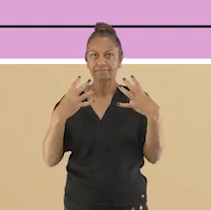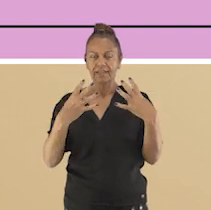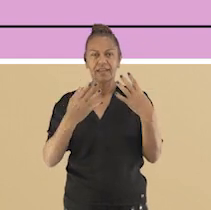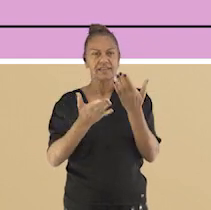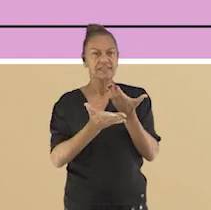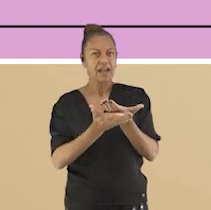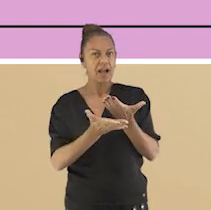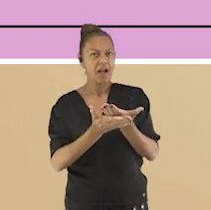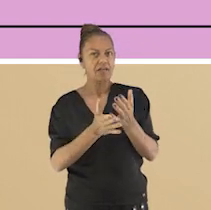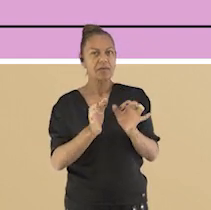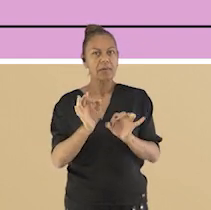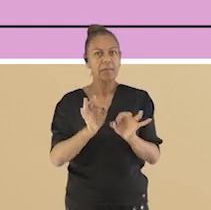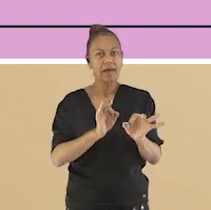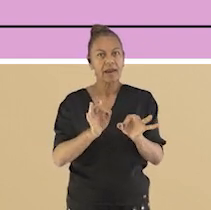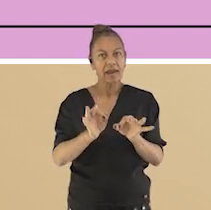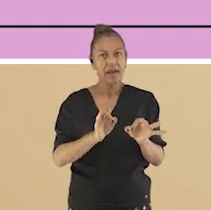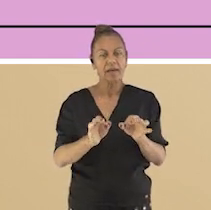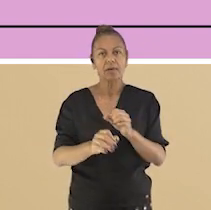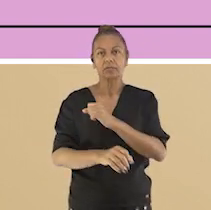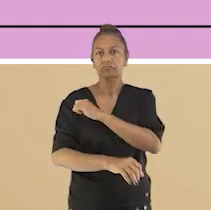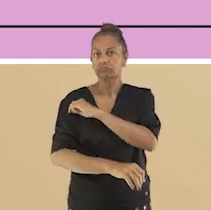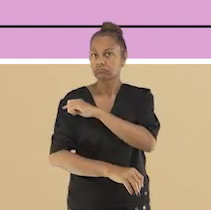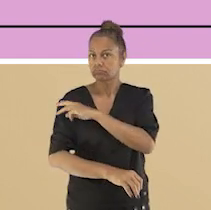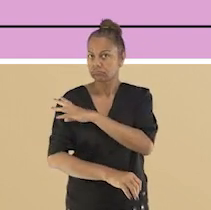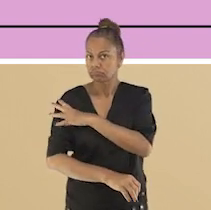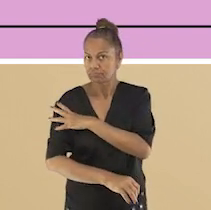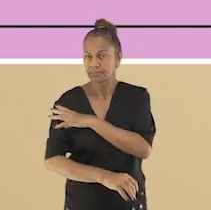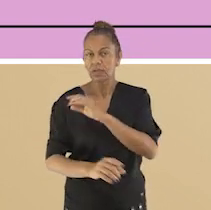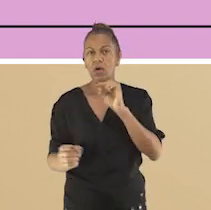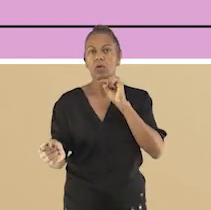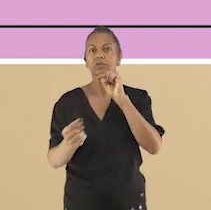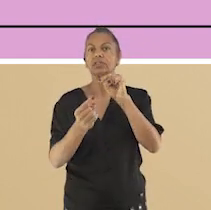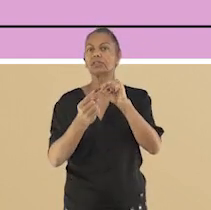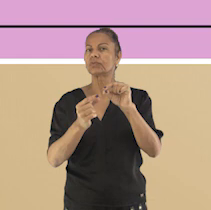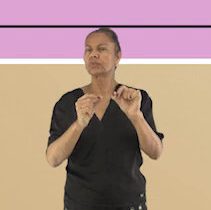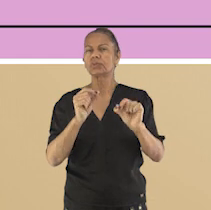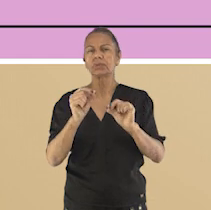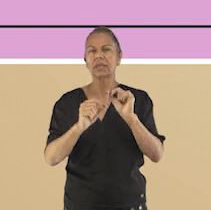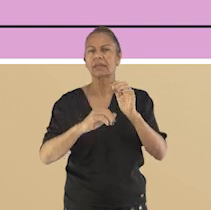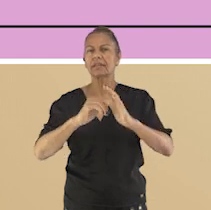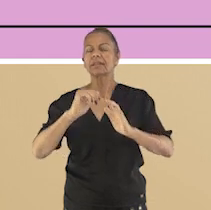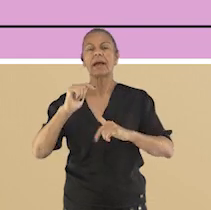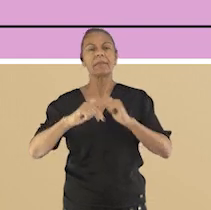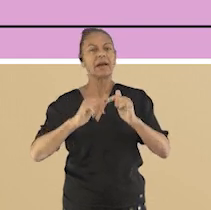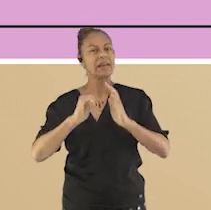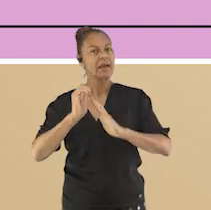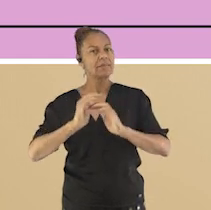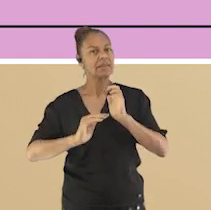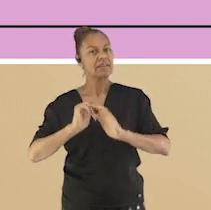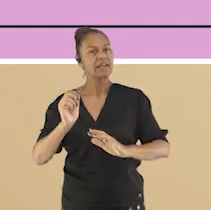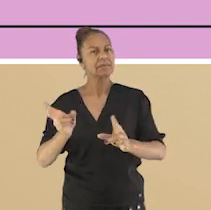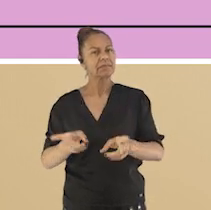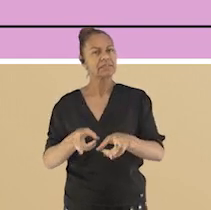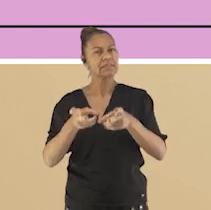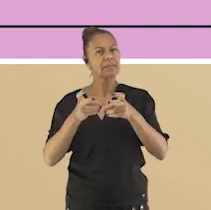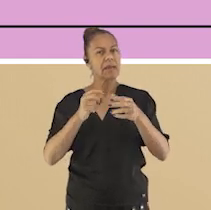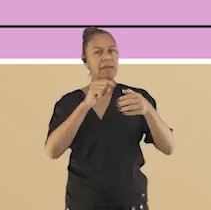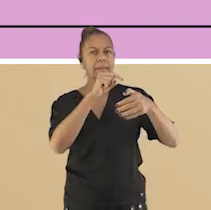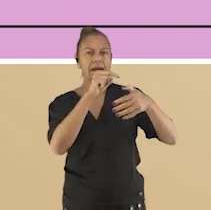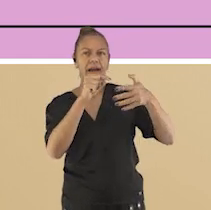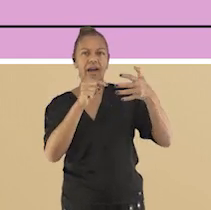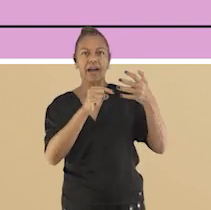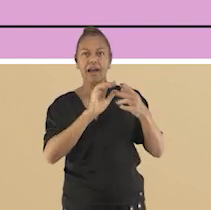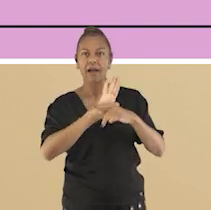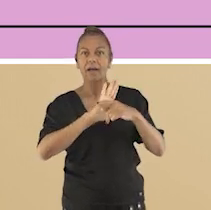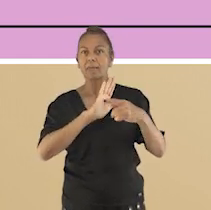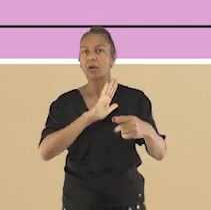para os anos iniciais e tem como objetivo trabalhar a seguinte habilidade, identificar elementos da tradição oral nas